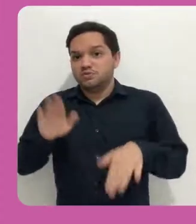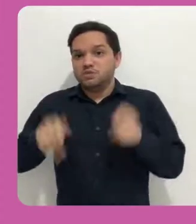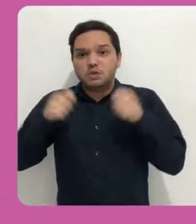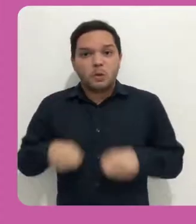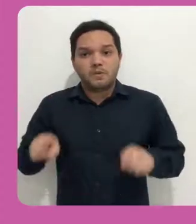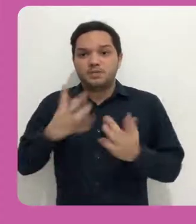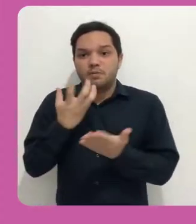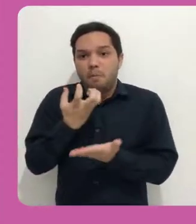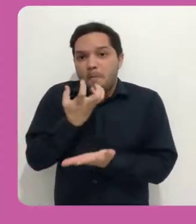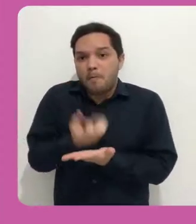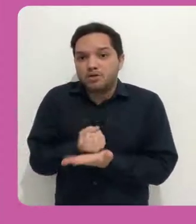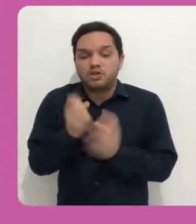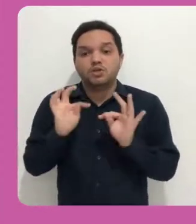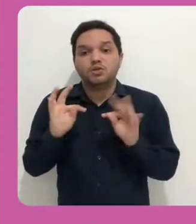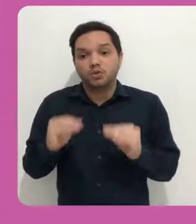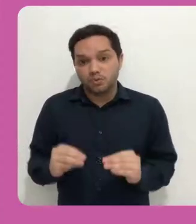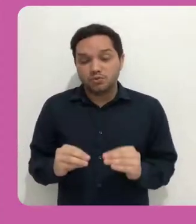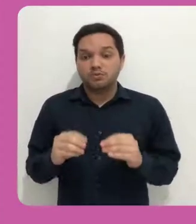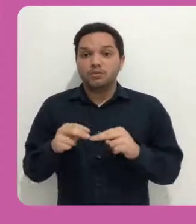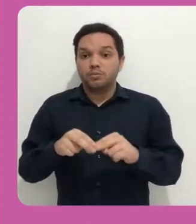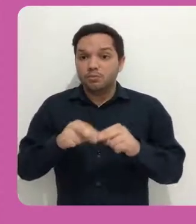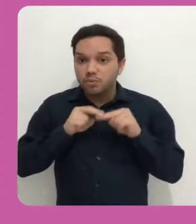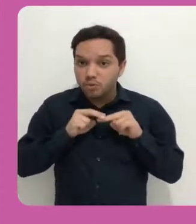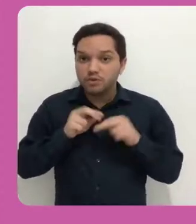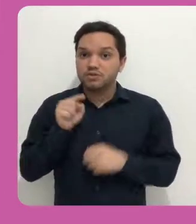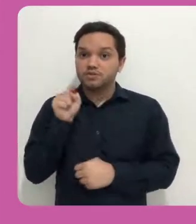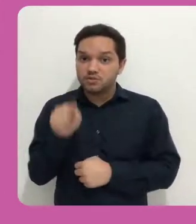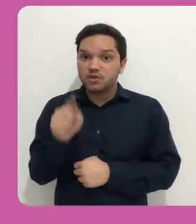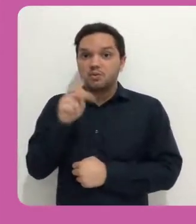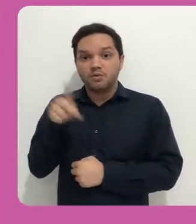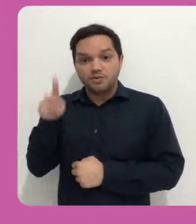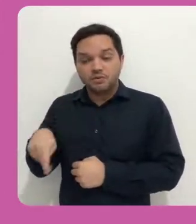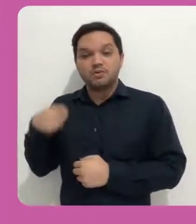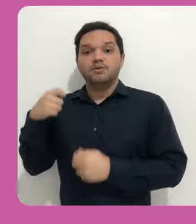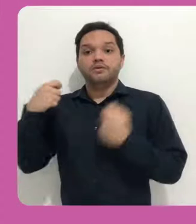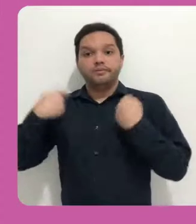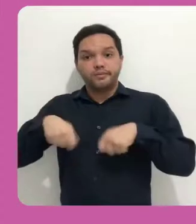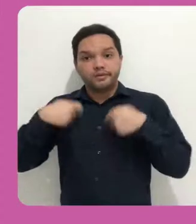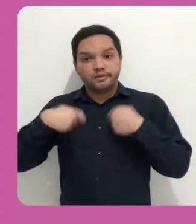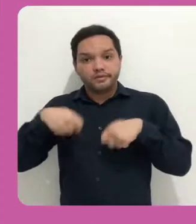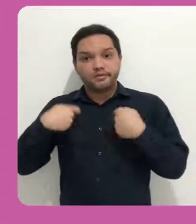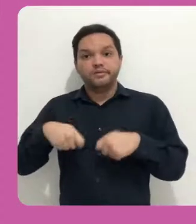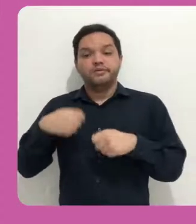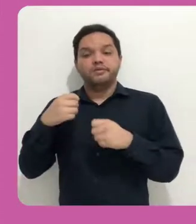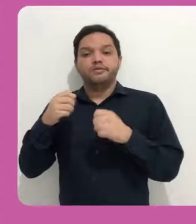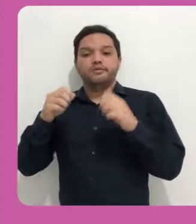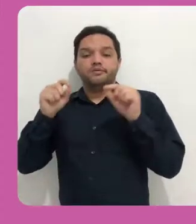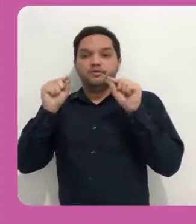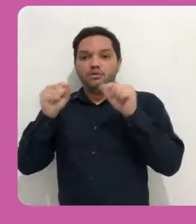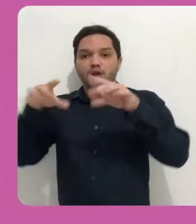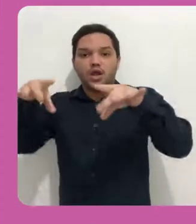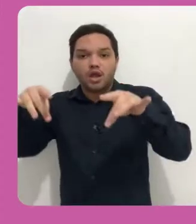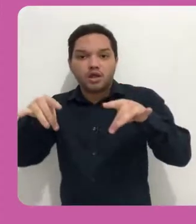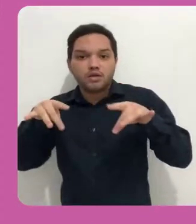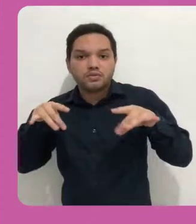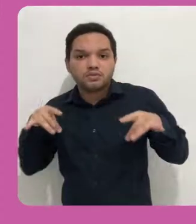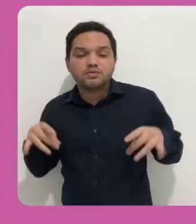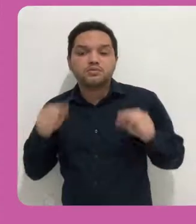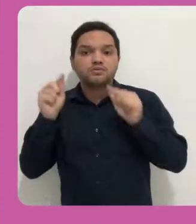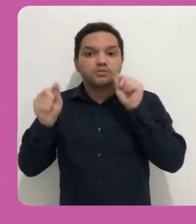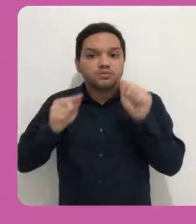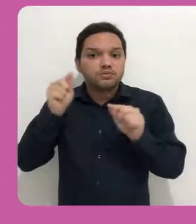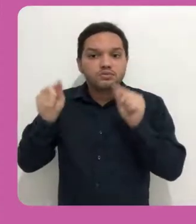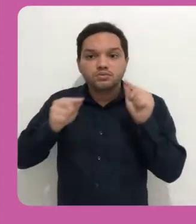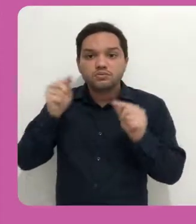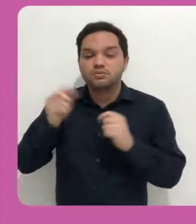que você escrevesse bibliografia alternativa e o título da bibliografia, por exemplo. Então, procure